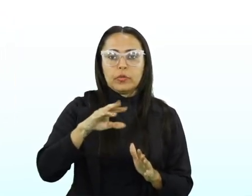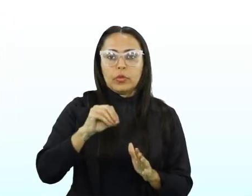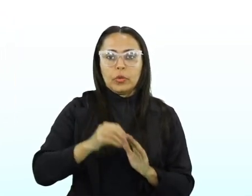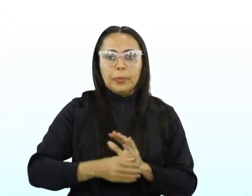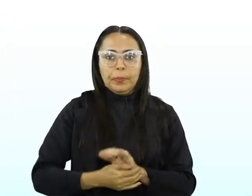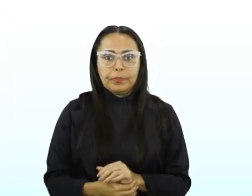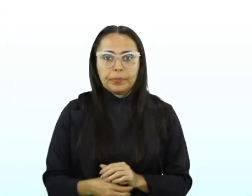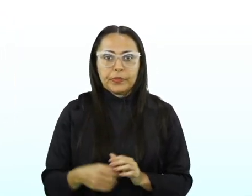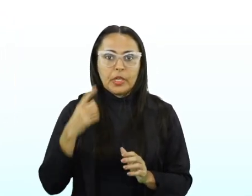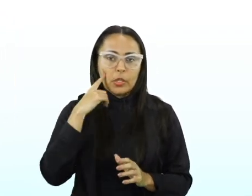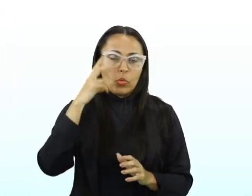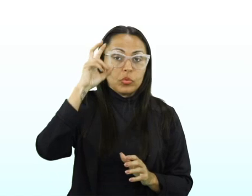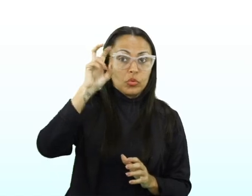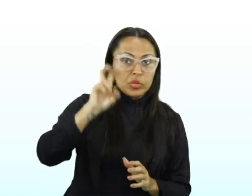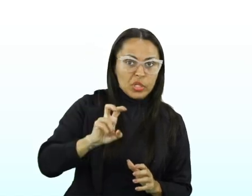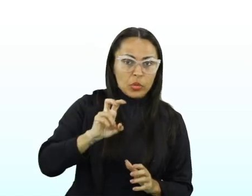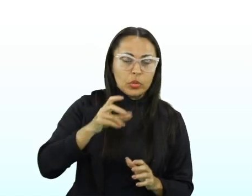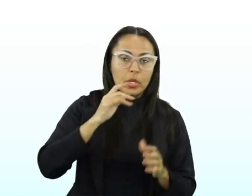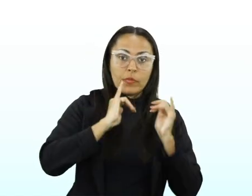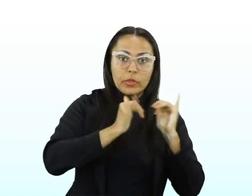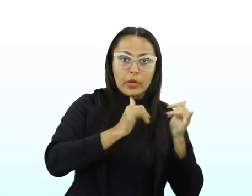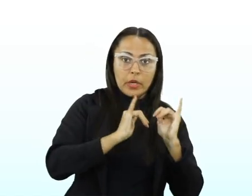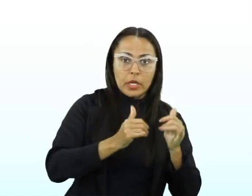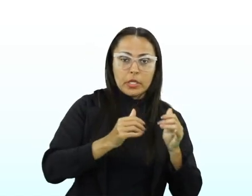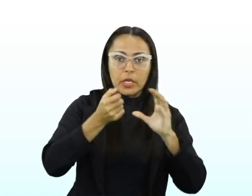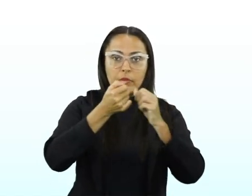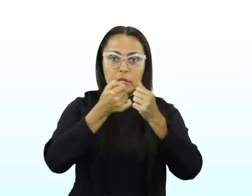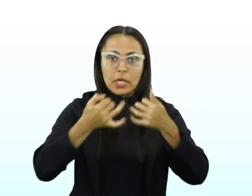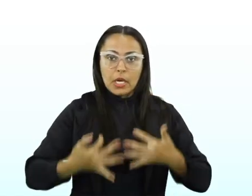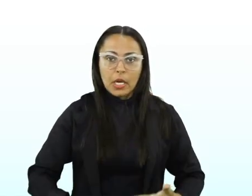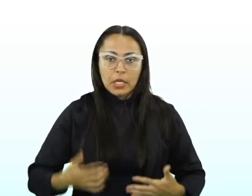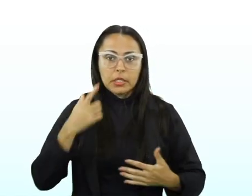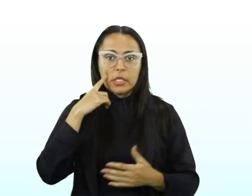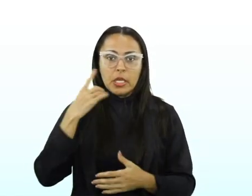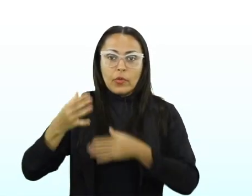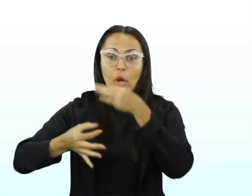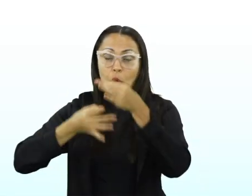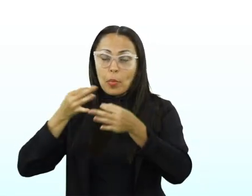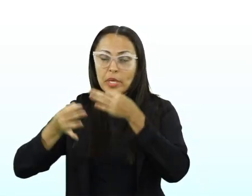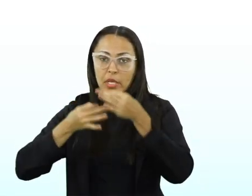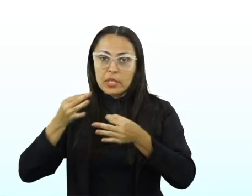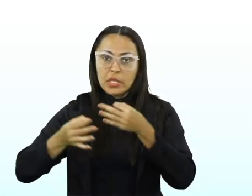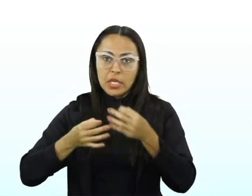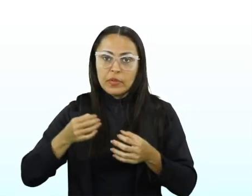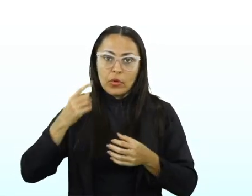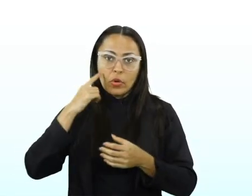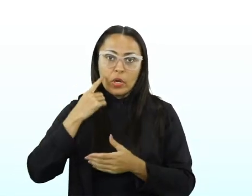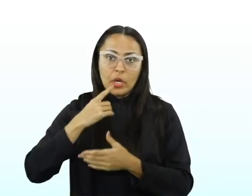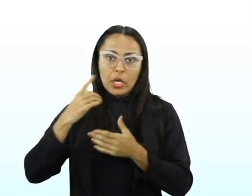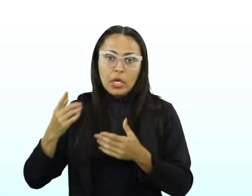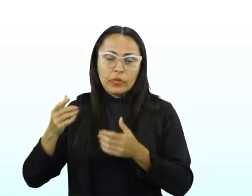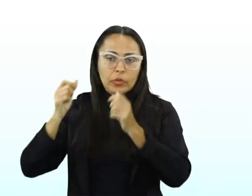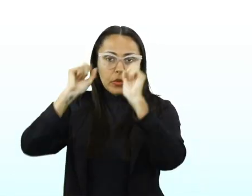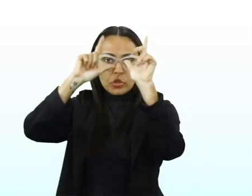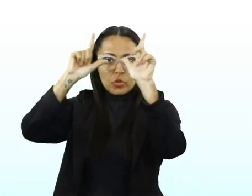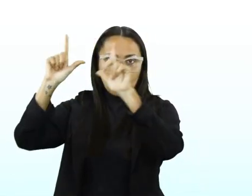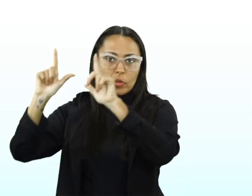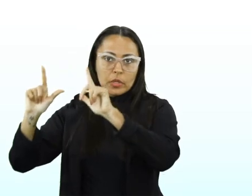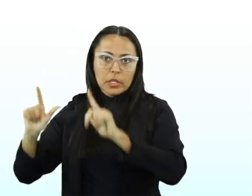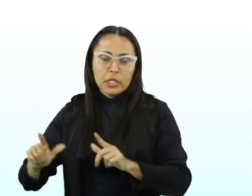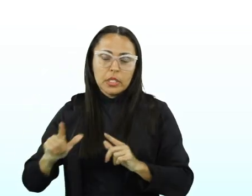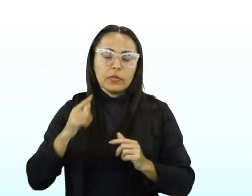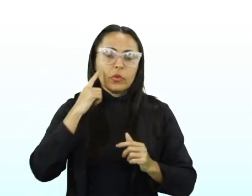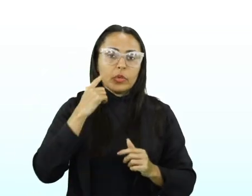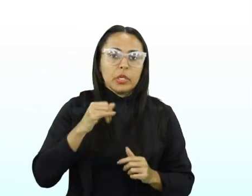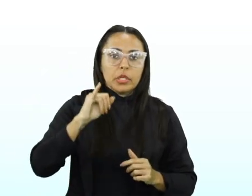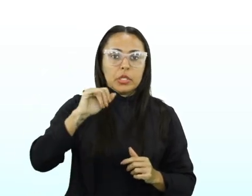só, são cinco tipos. Narrativos, descritivos, dissertativo, argumentativo, dissertativo, expositivo e o